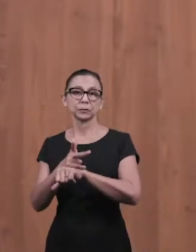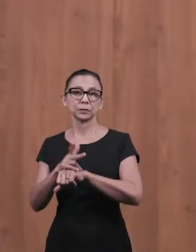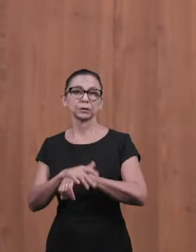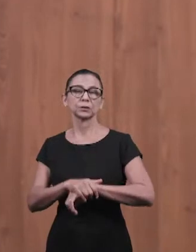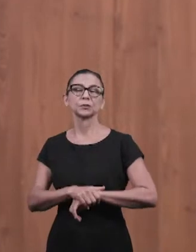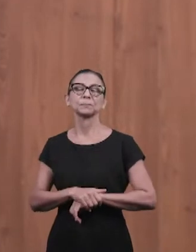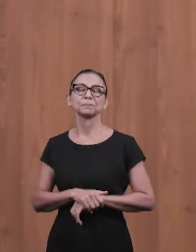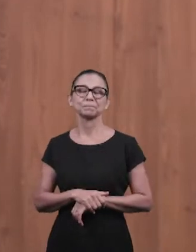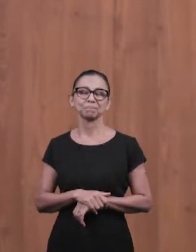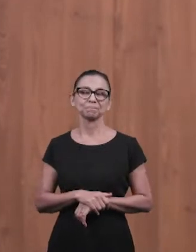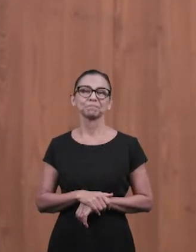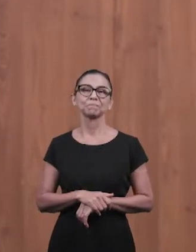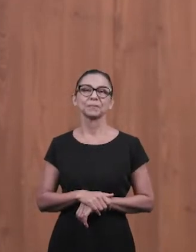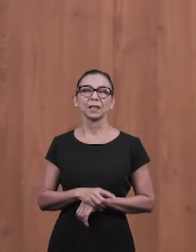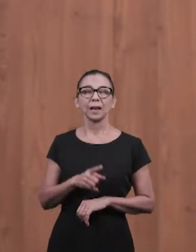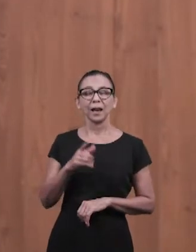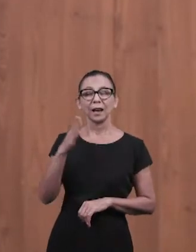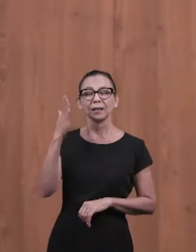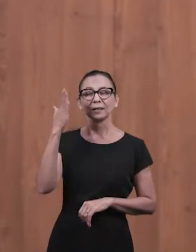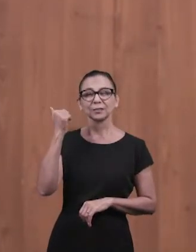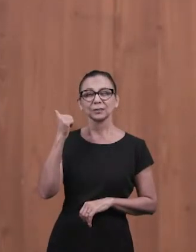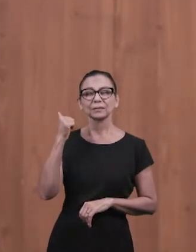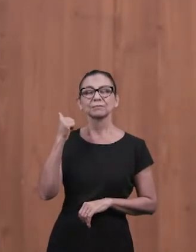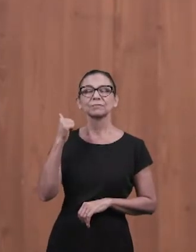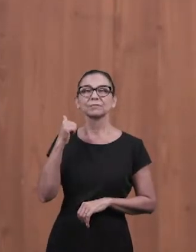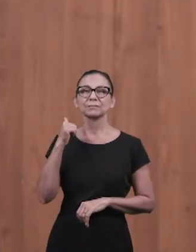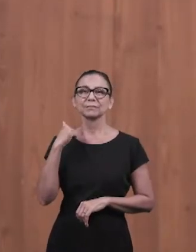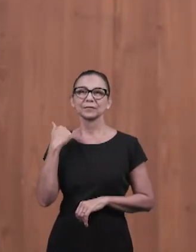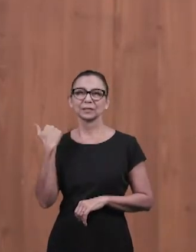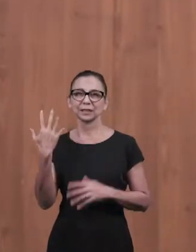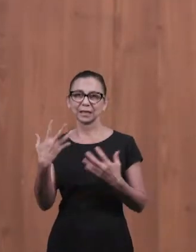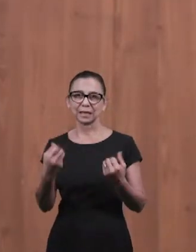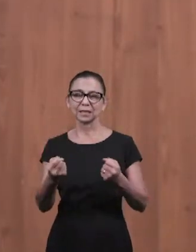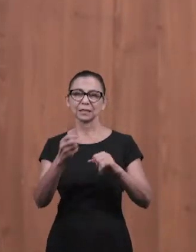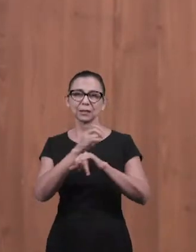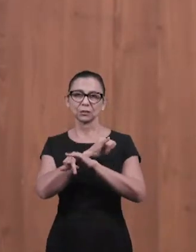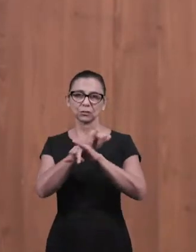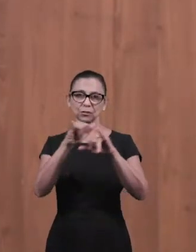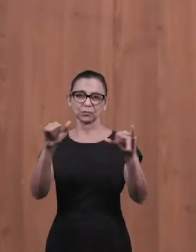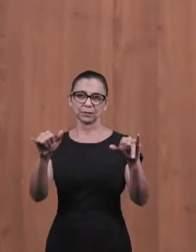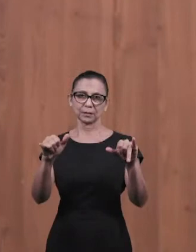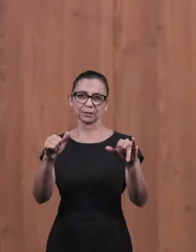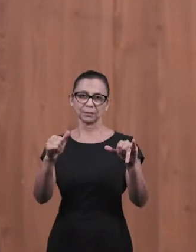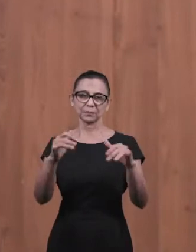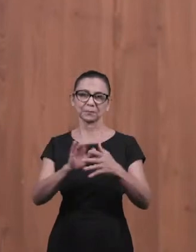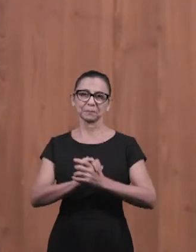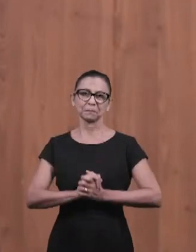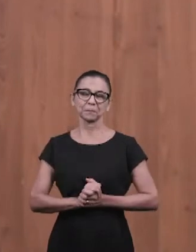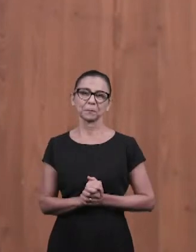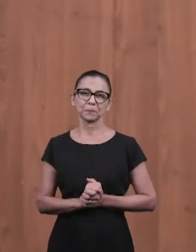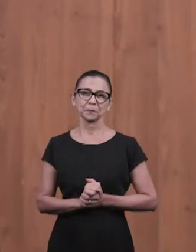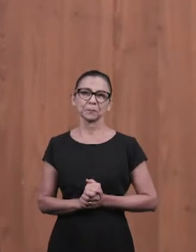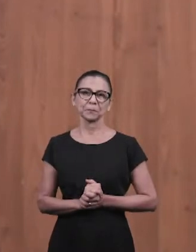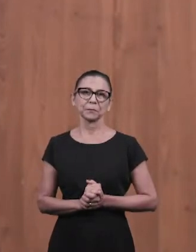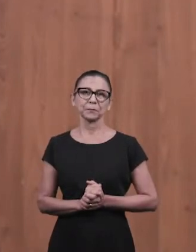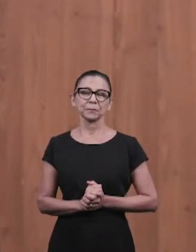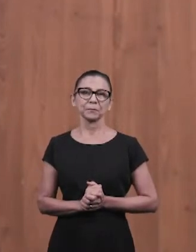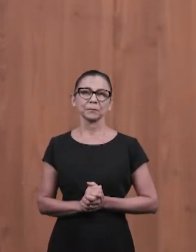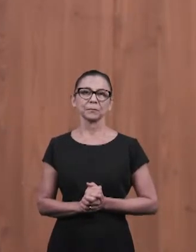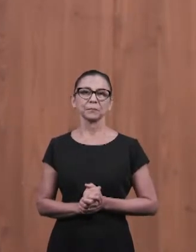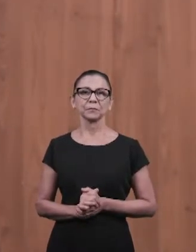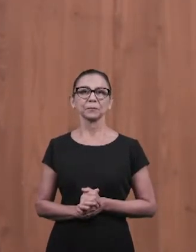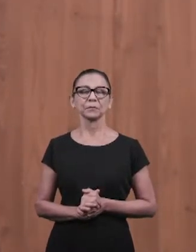contribuição e saber que nós recebemos e que nós estamos divulgando a sua contribuição. Então, irmãos,